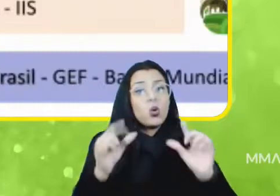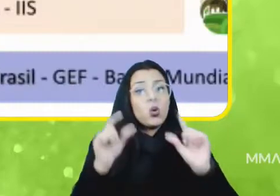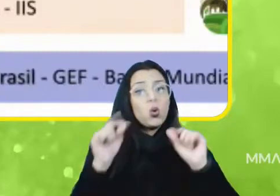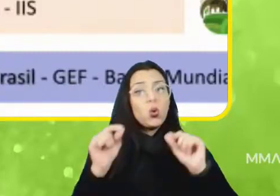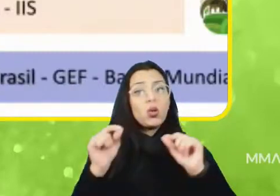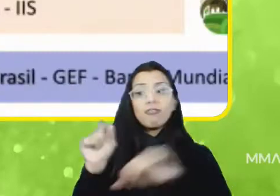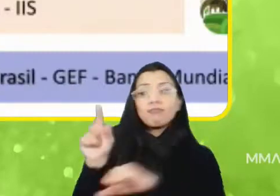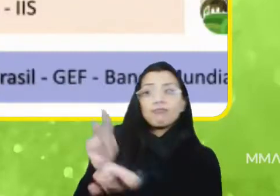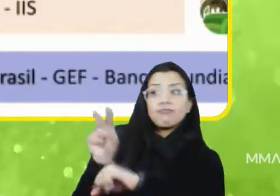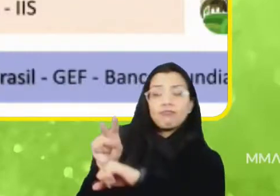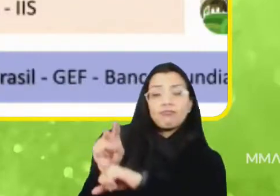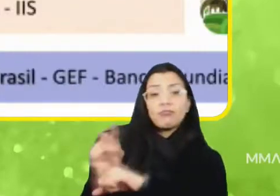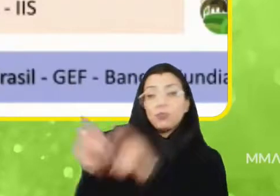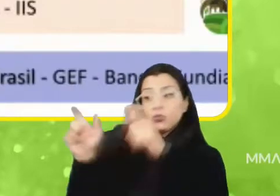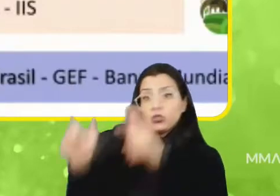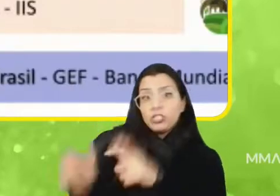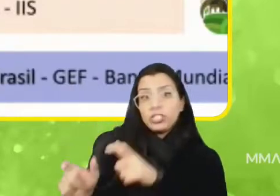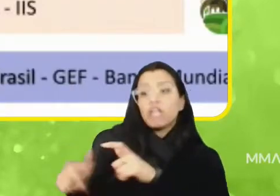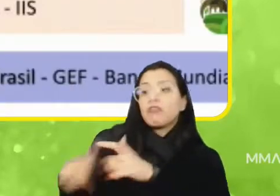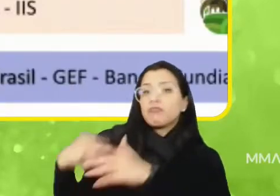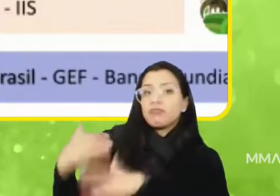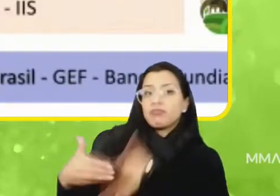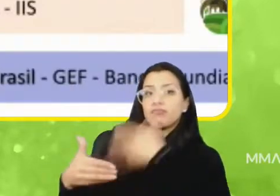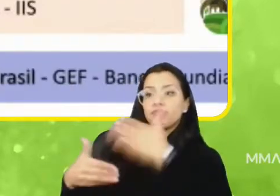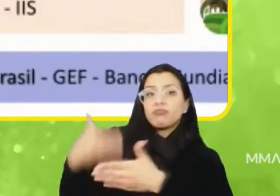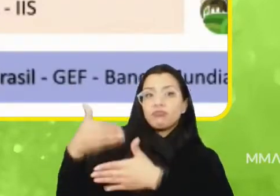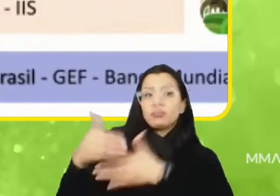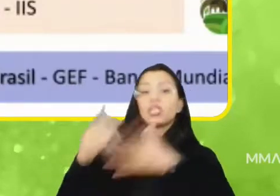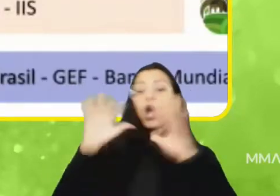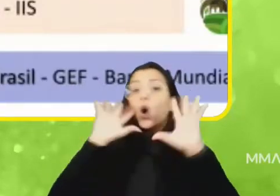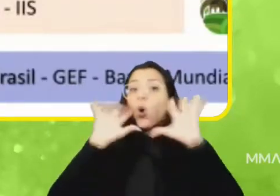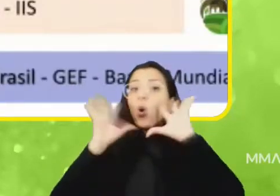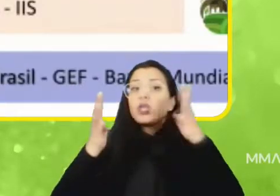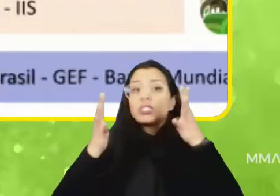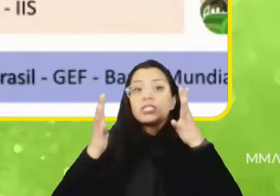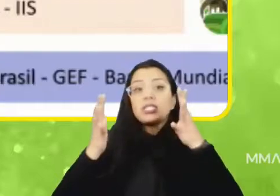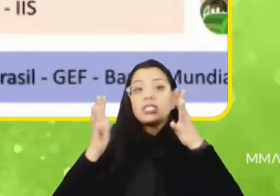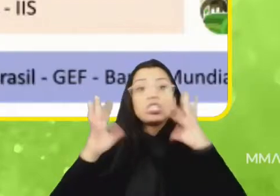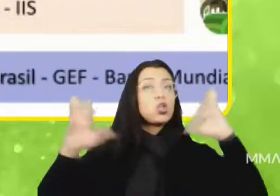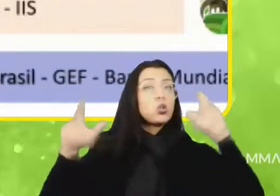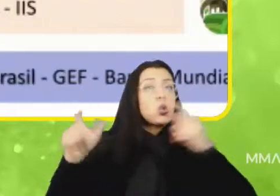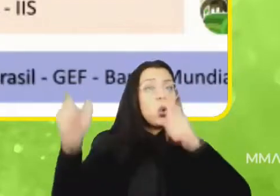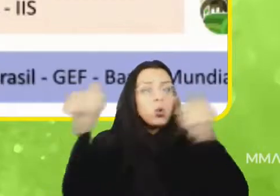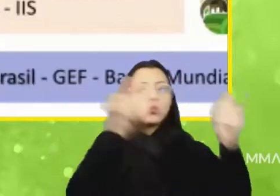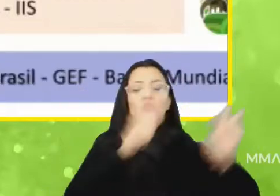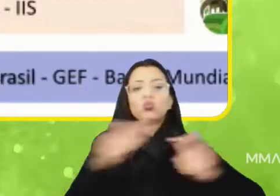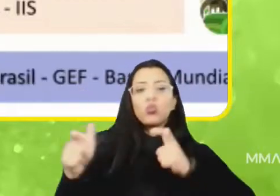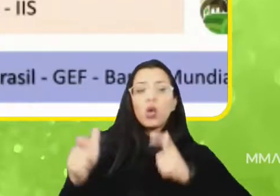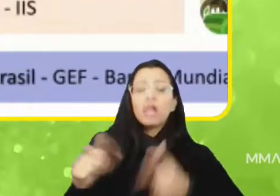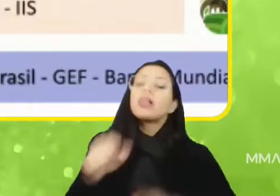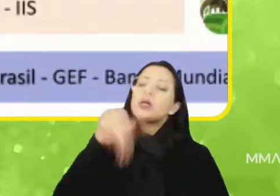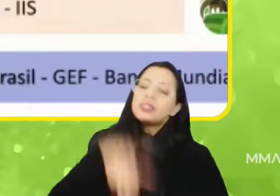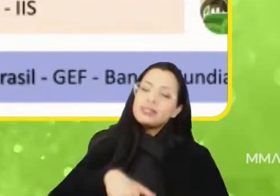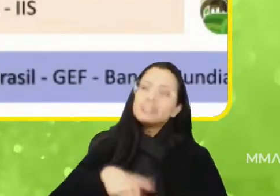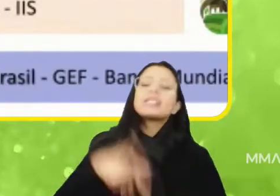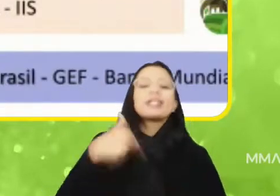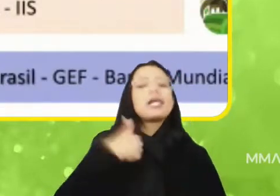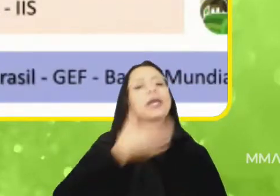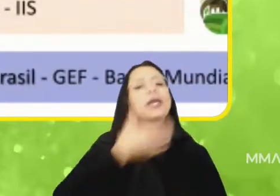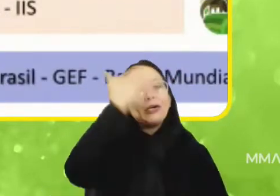ocorre e vem ocorrendo em todo o território nacional. Então, é importante, eu sei que existe uma